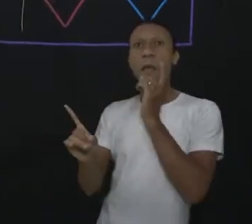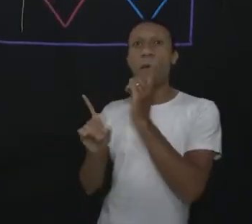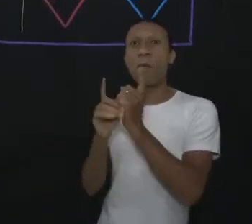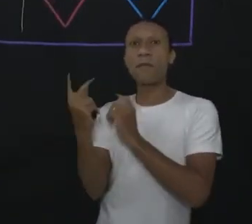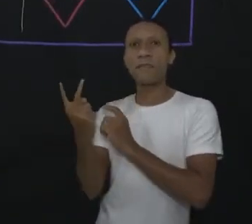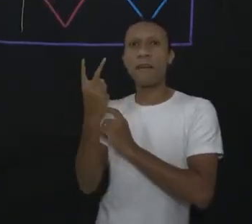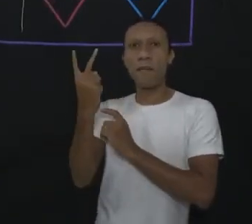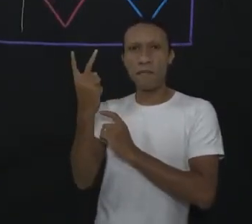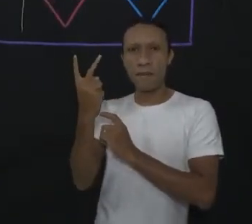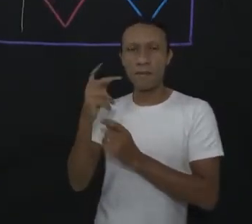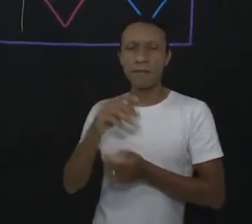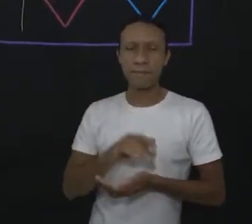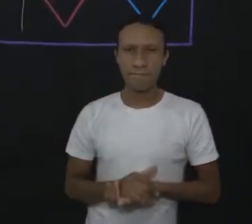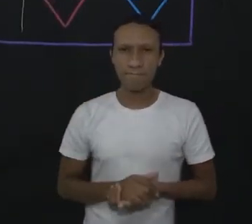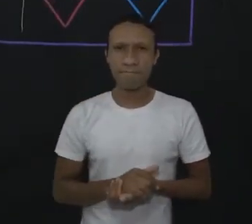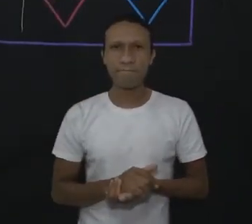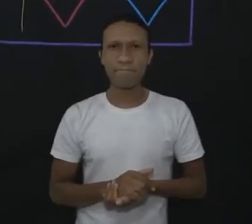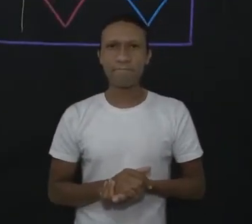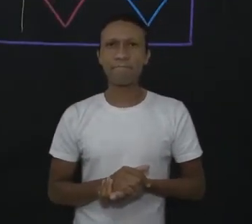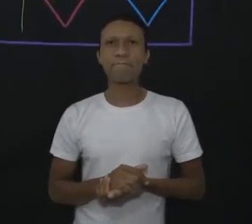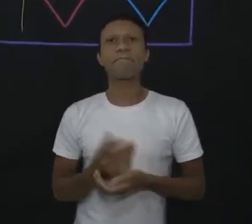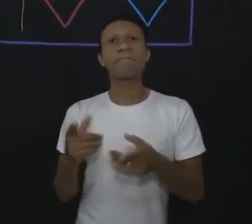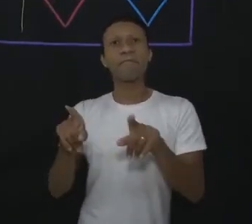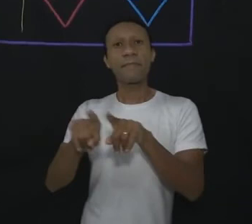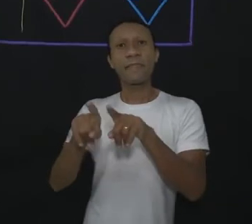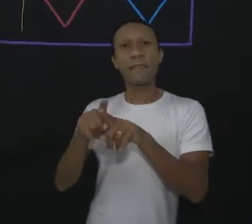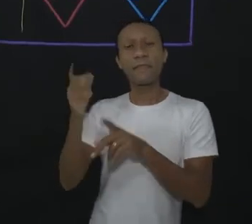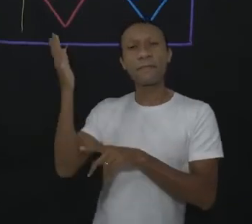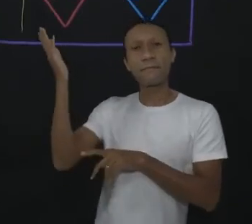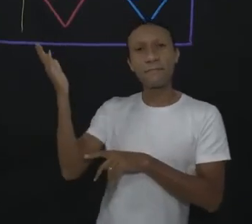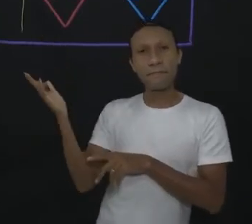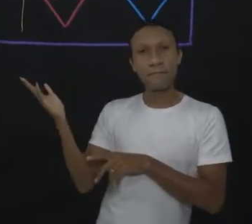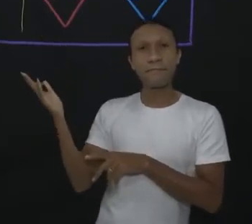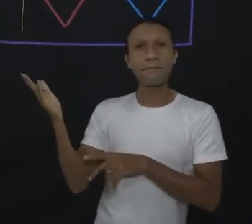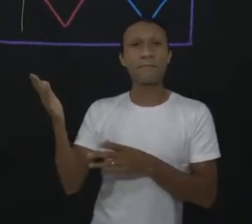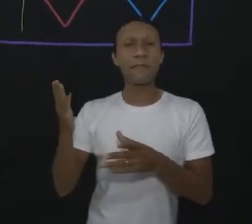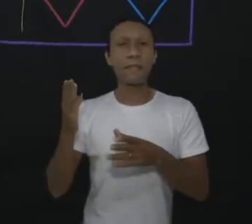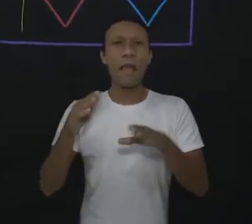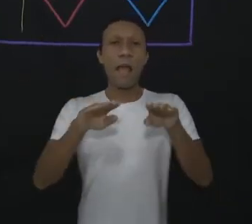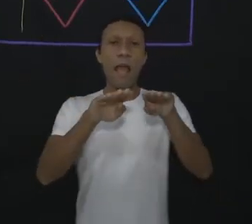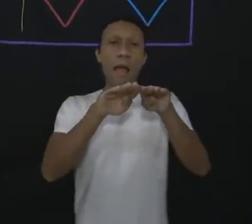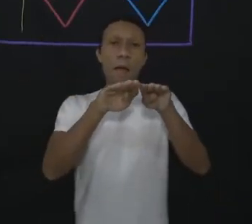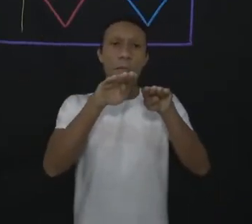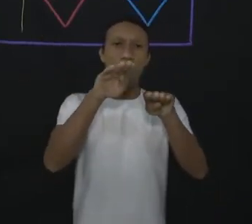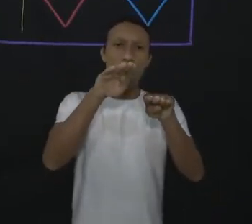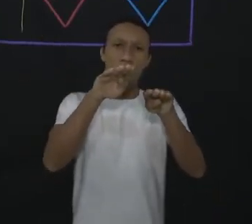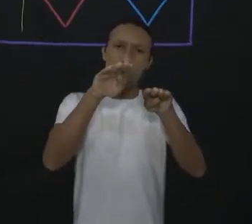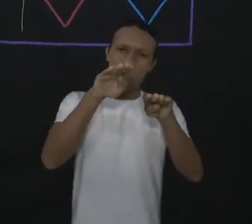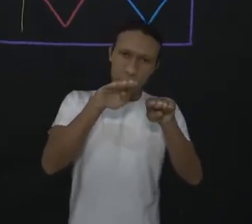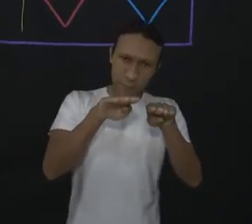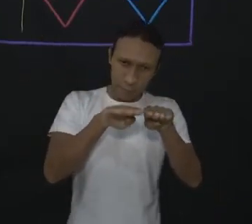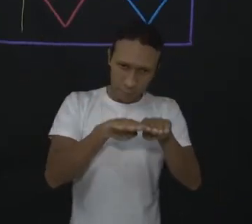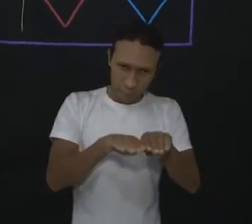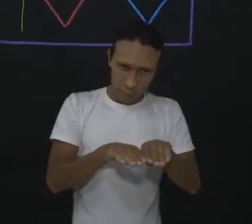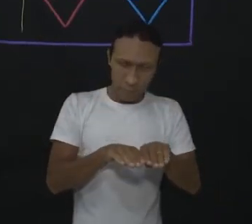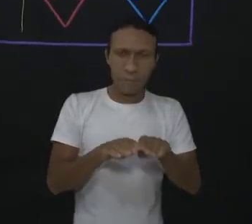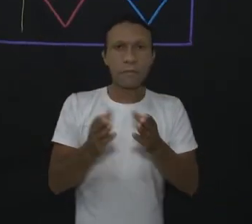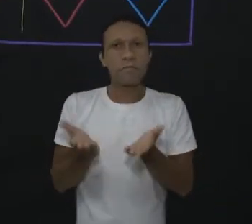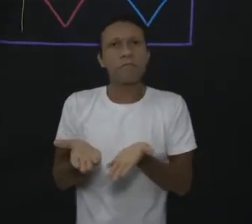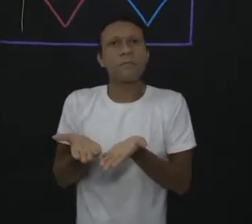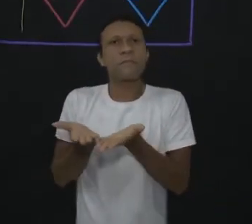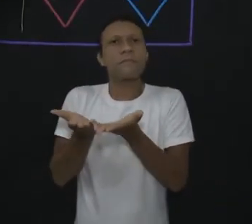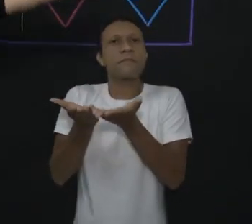de uma variável qualquer, tá? E assim também, te mostrei que essas grandezas, elas aumentam em igual